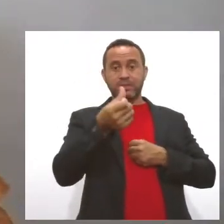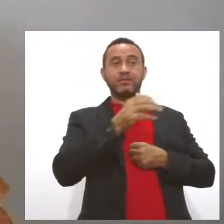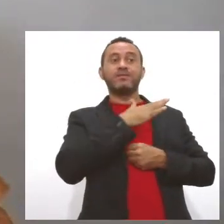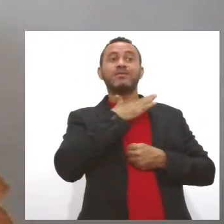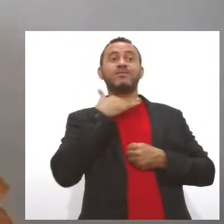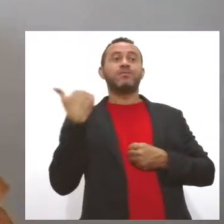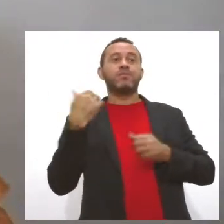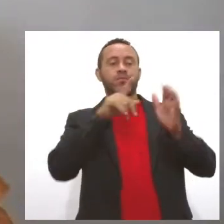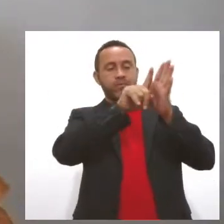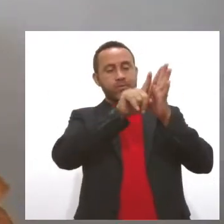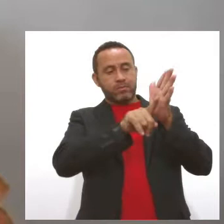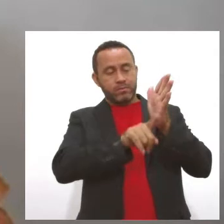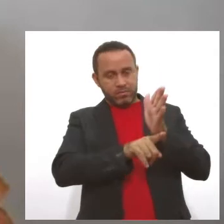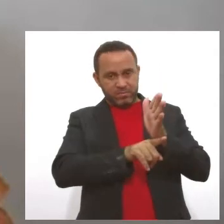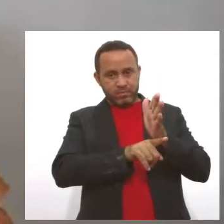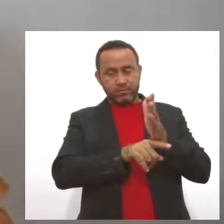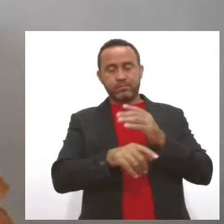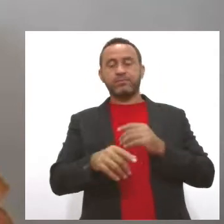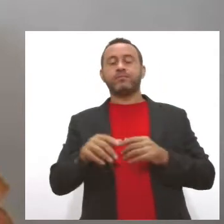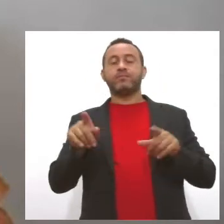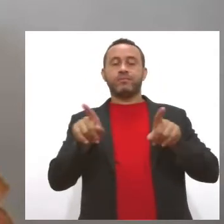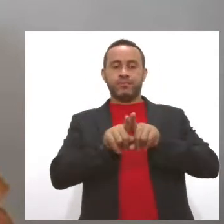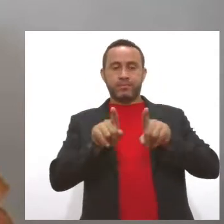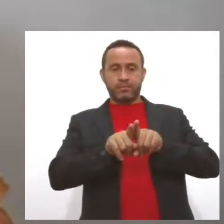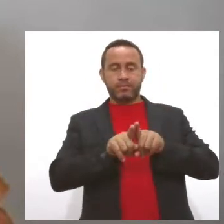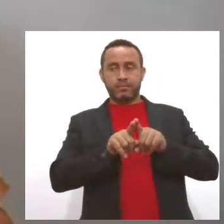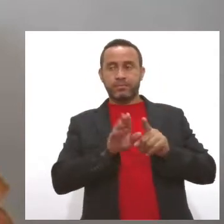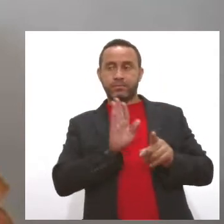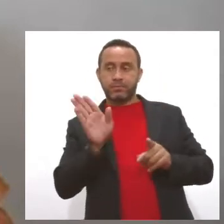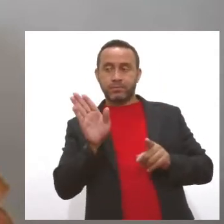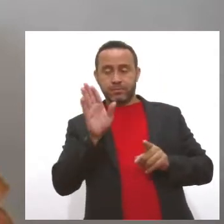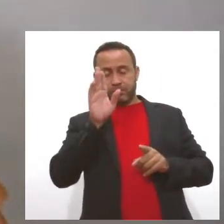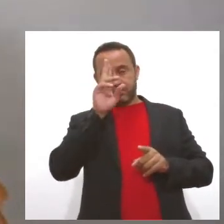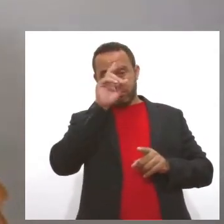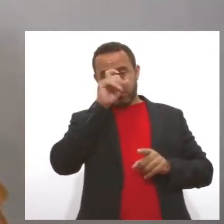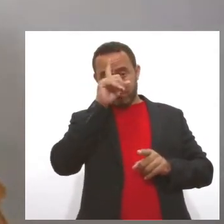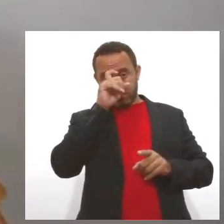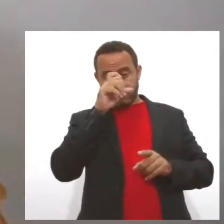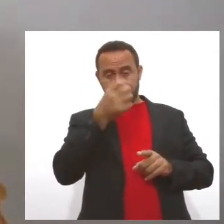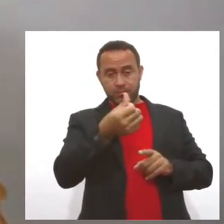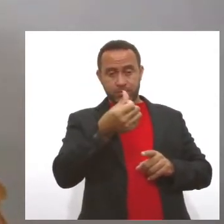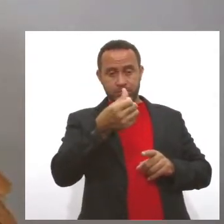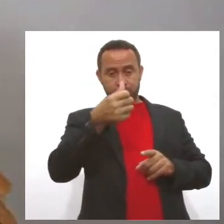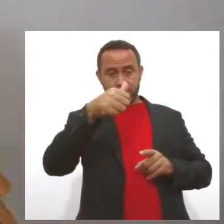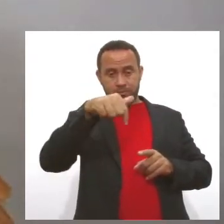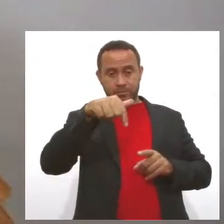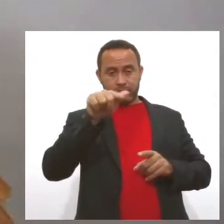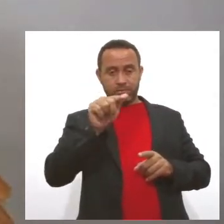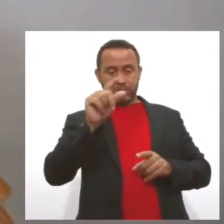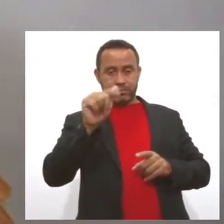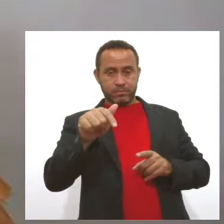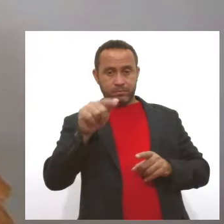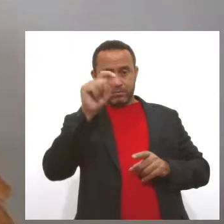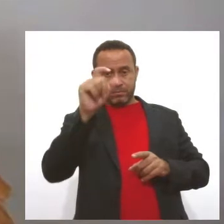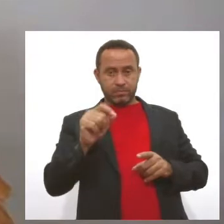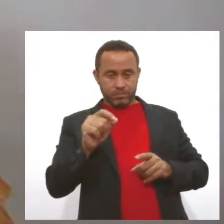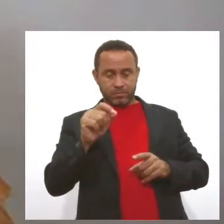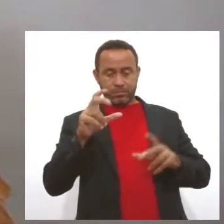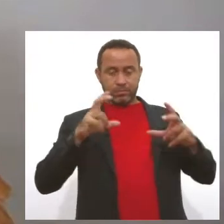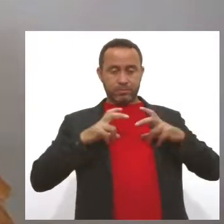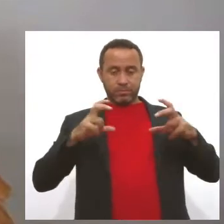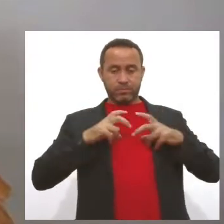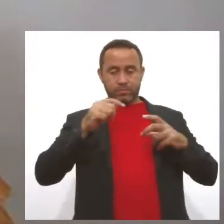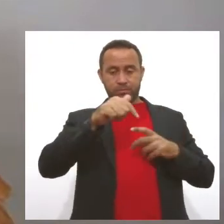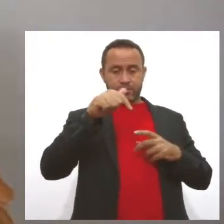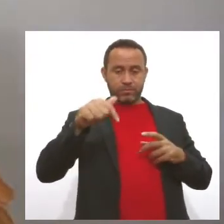em investigação. A ocupação de leitos na UTI, na rede pública, está em 67,7% e na rede privada, 77